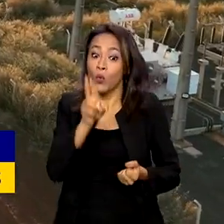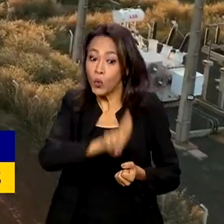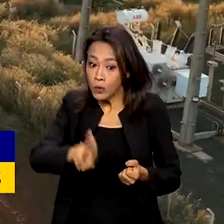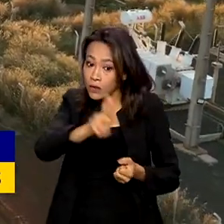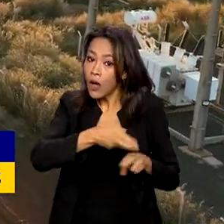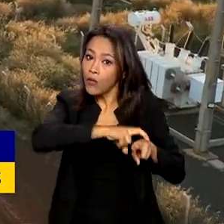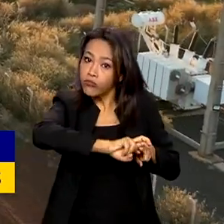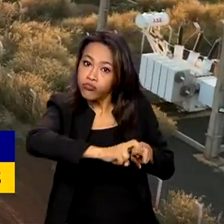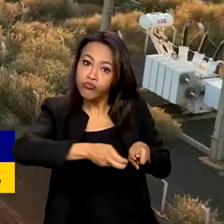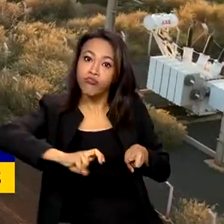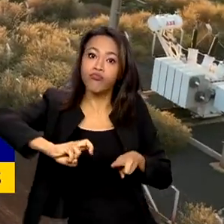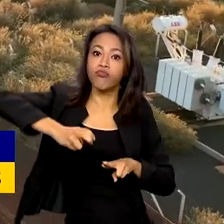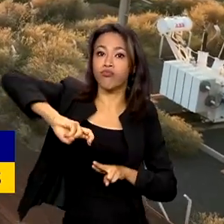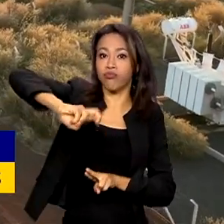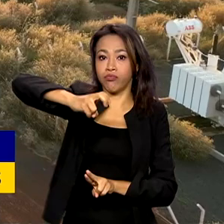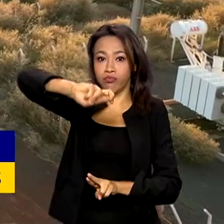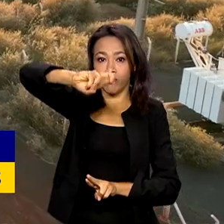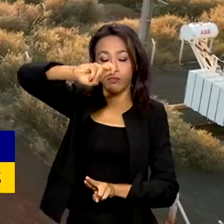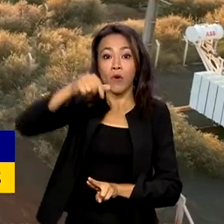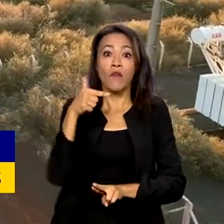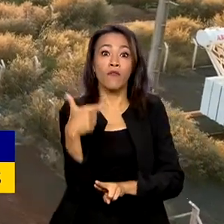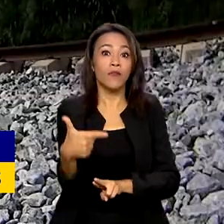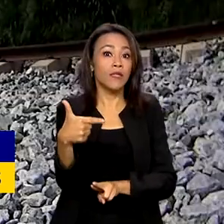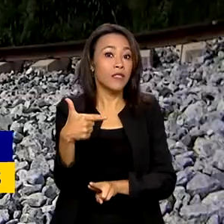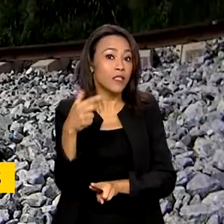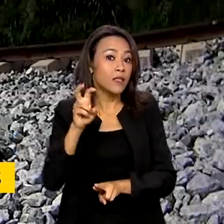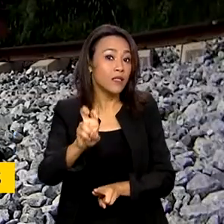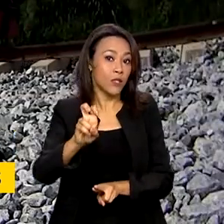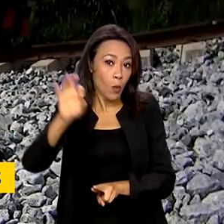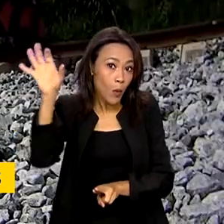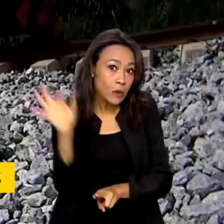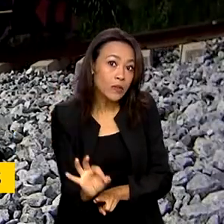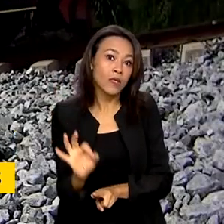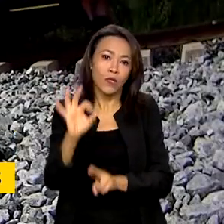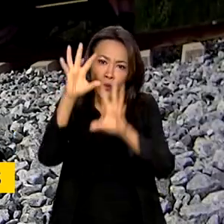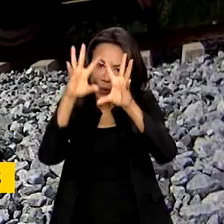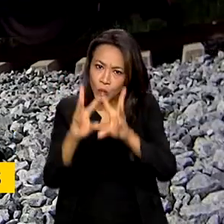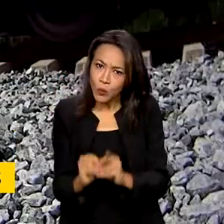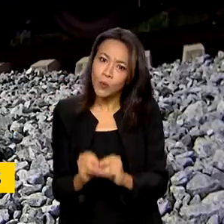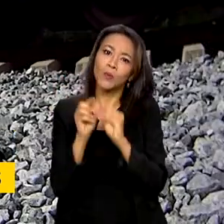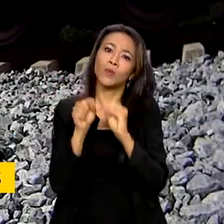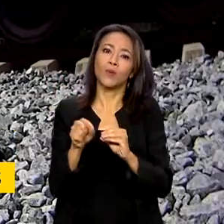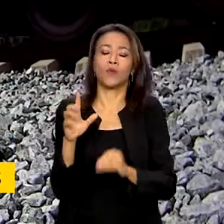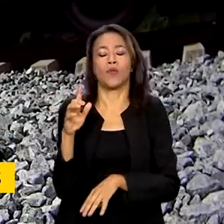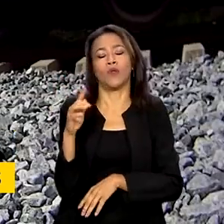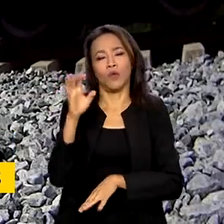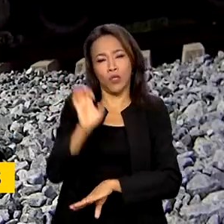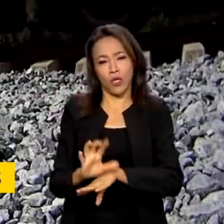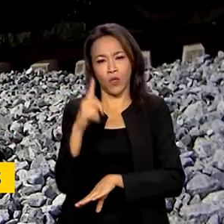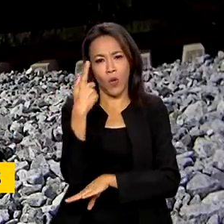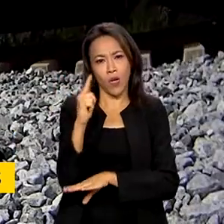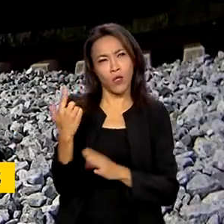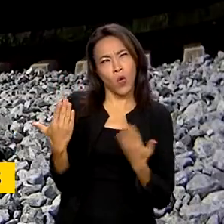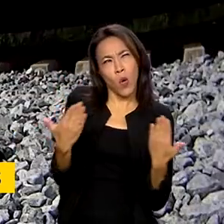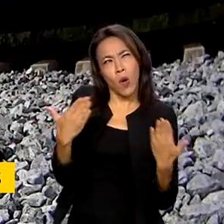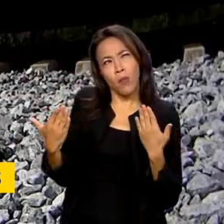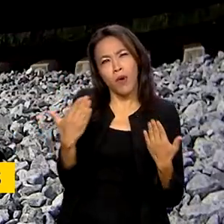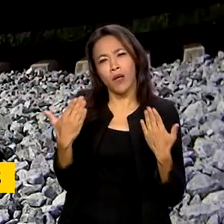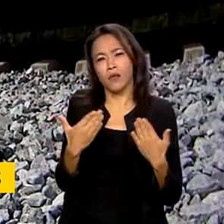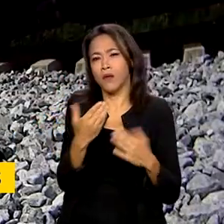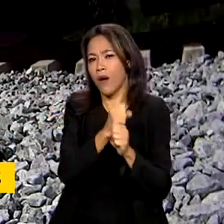que permitiu uma superação de 25% do total exportado pelo estado de Goiás em comparação a anos